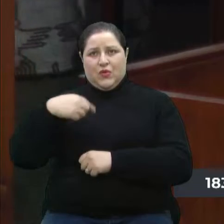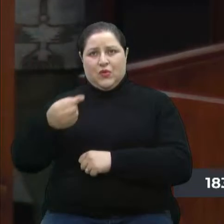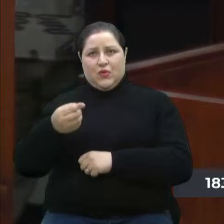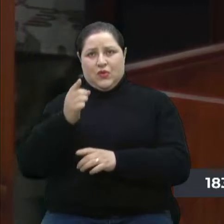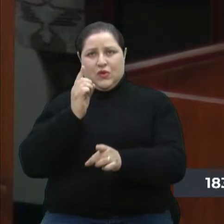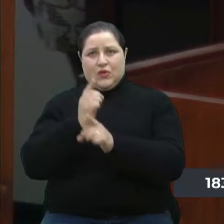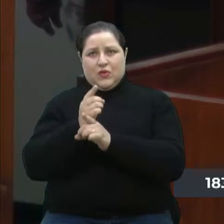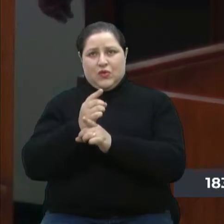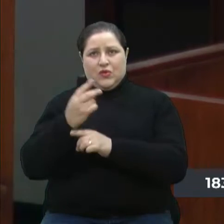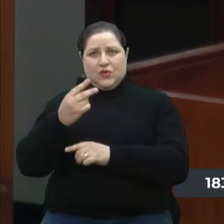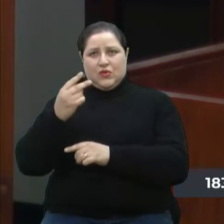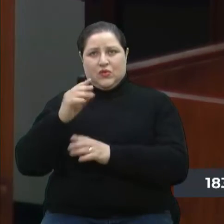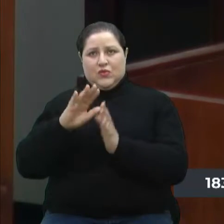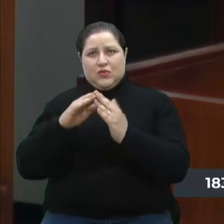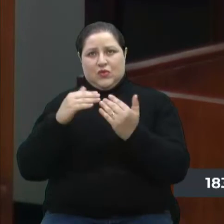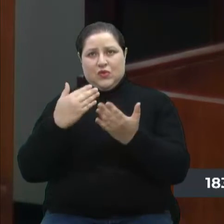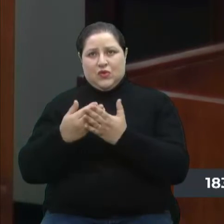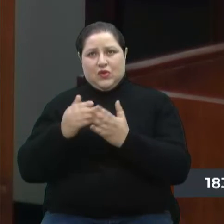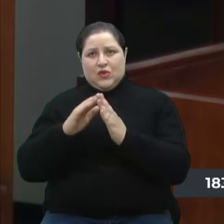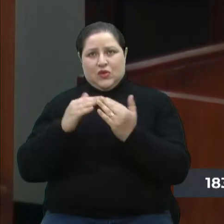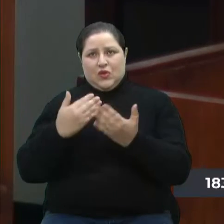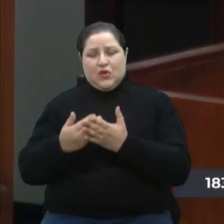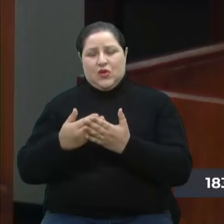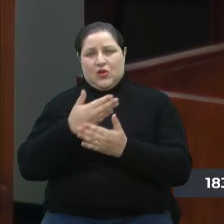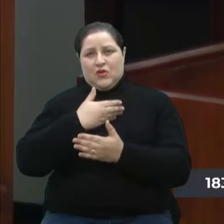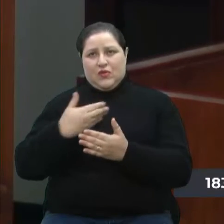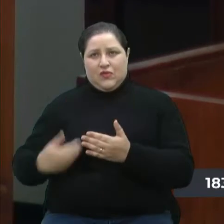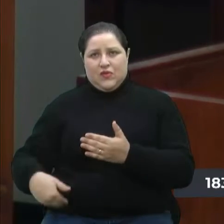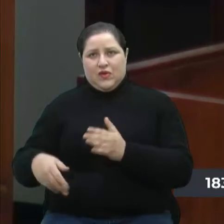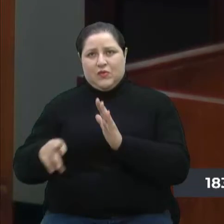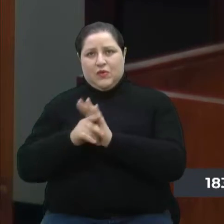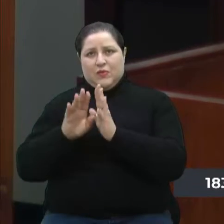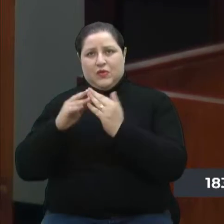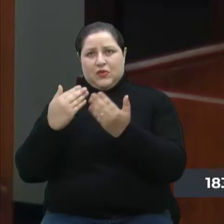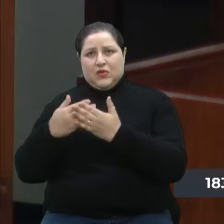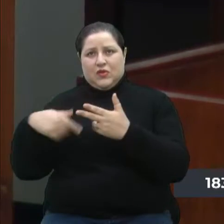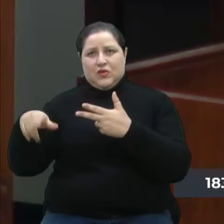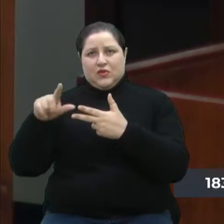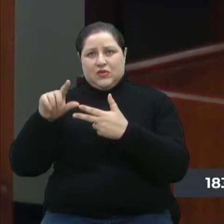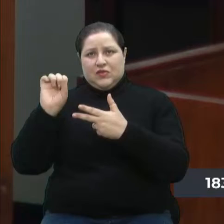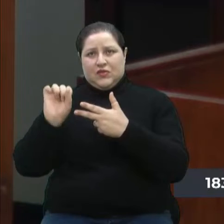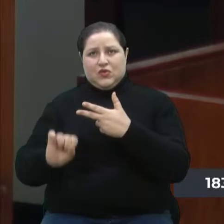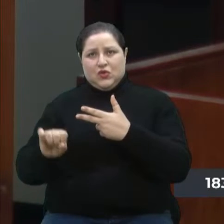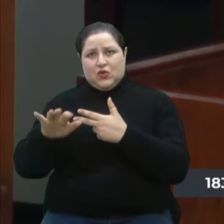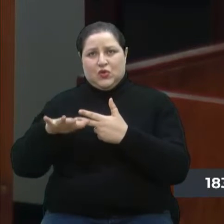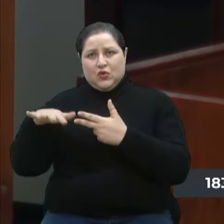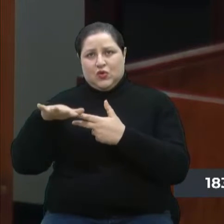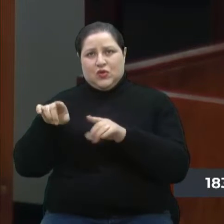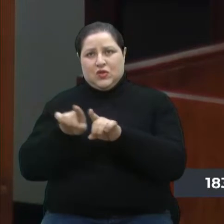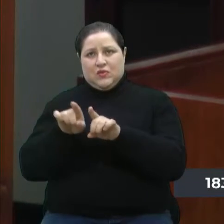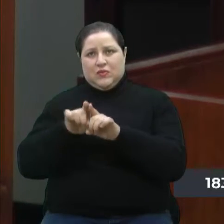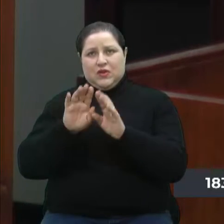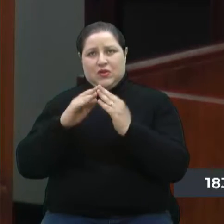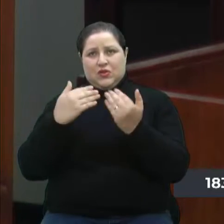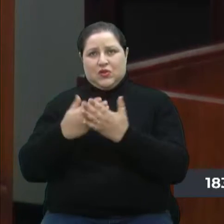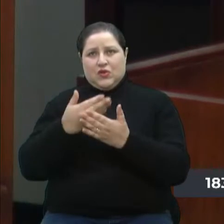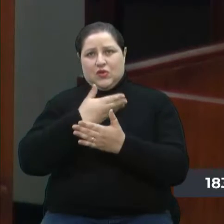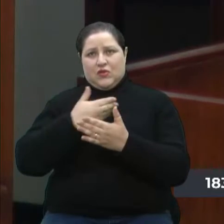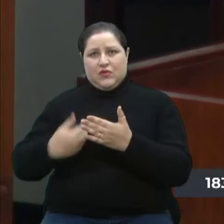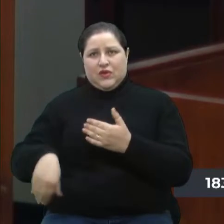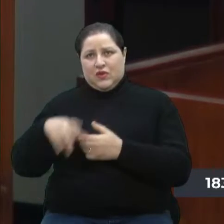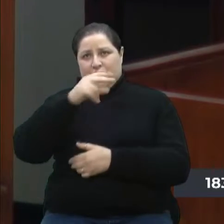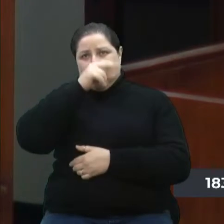encontro, o segundo encontro de escolas de governo, reunindo escolas do Legislativo da região sul e também escolas de governo, de